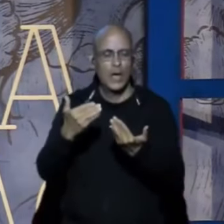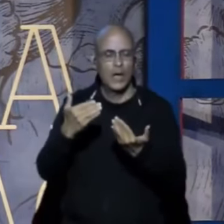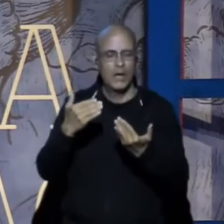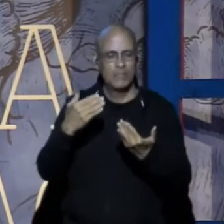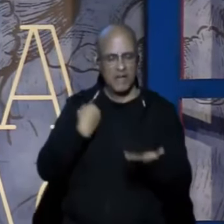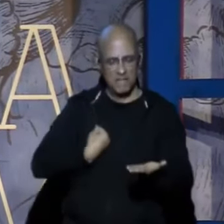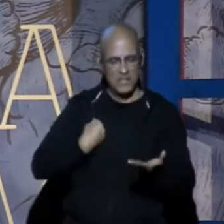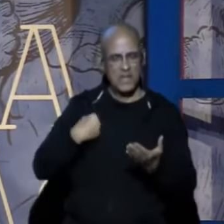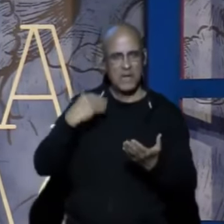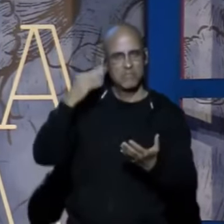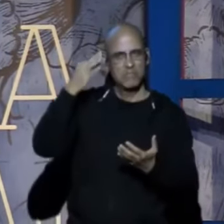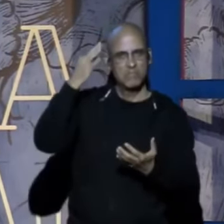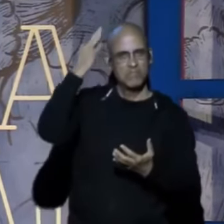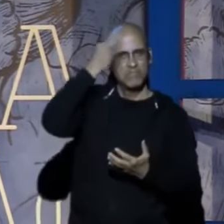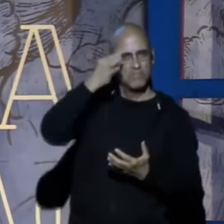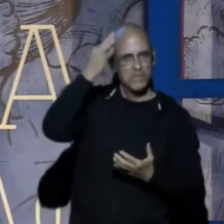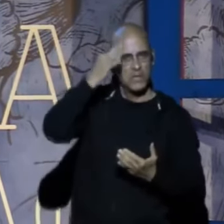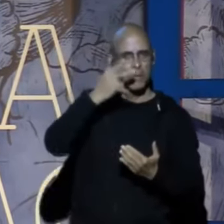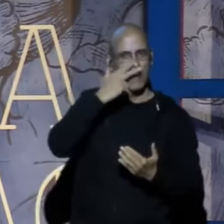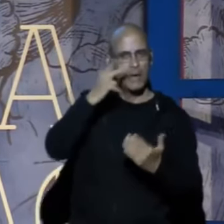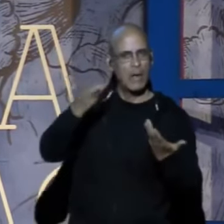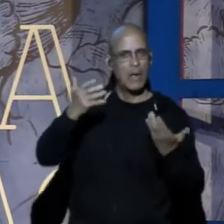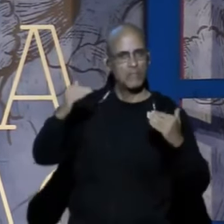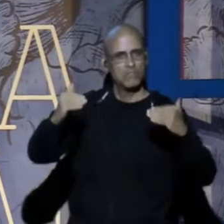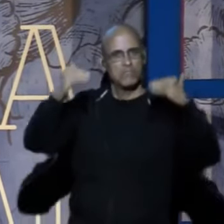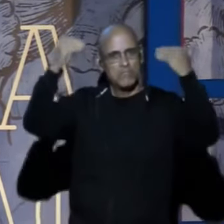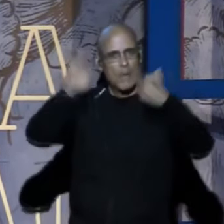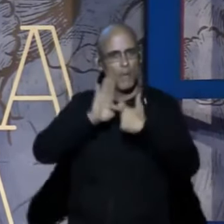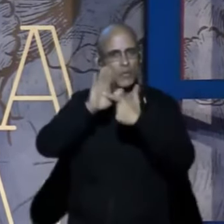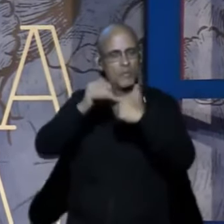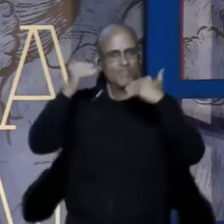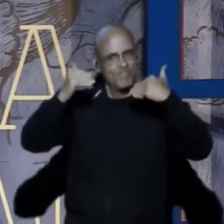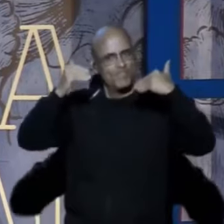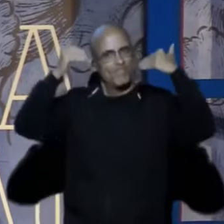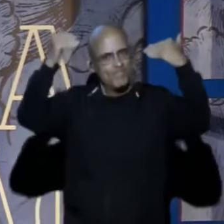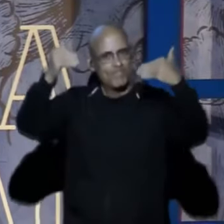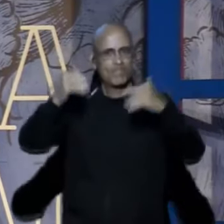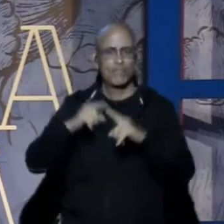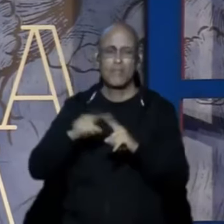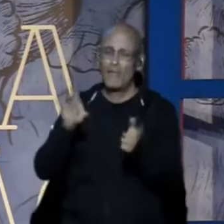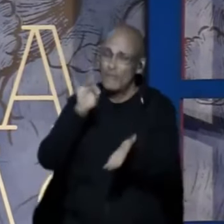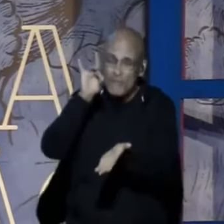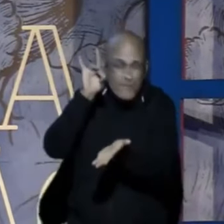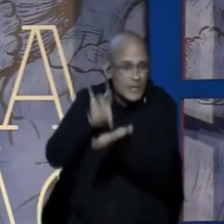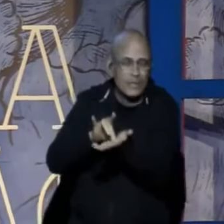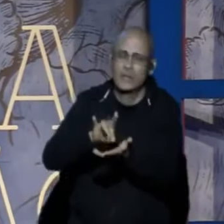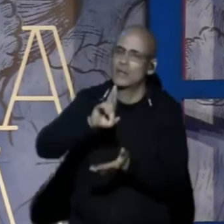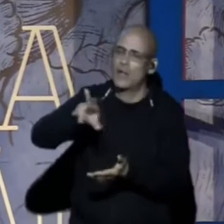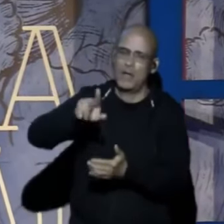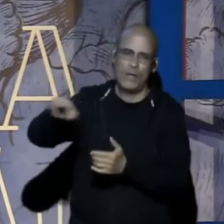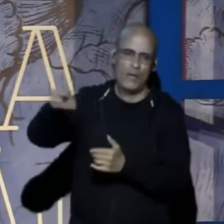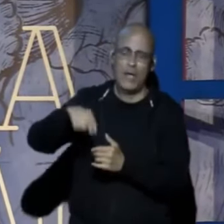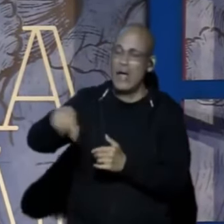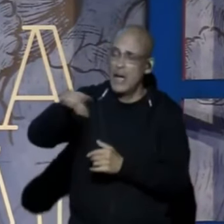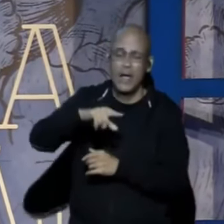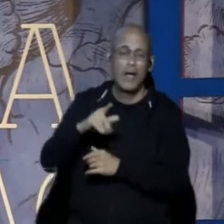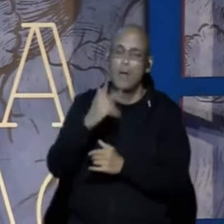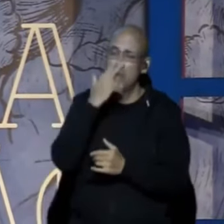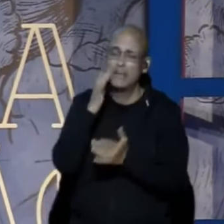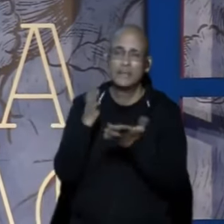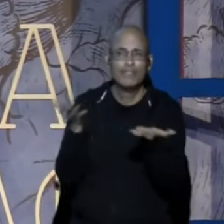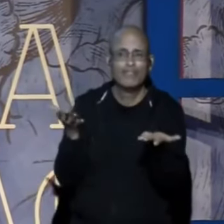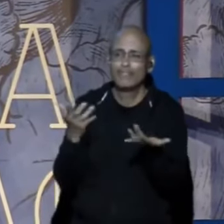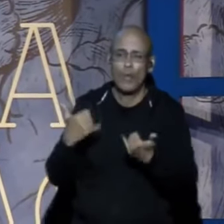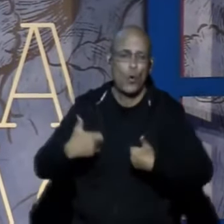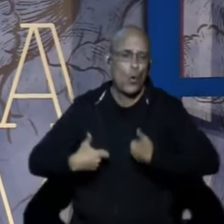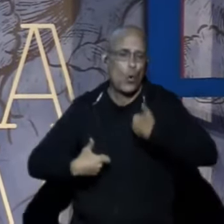De estarem em um patamar muito elevado No seu caminhar com Deus Mas na realidade, muitas vezes Aquilo não passava